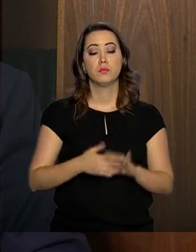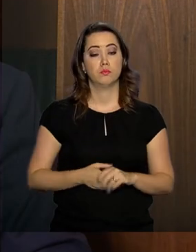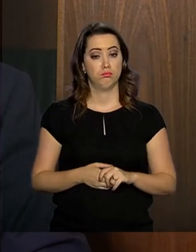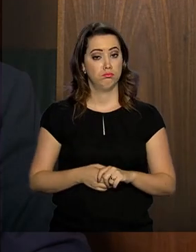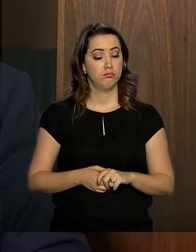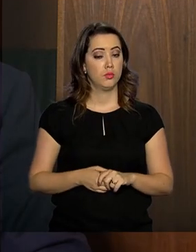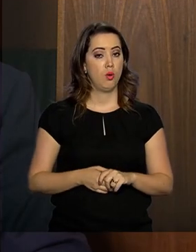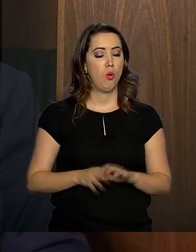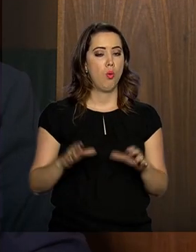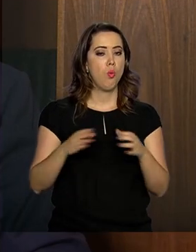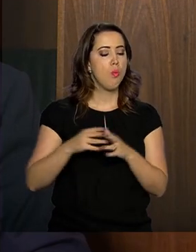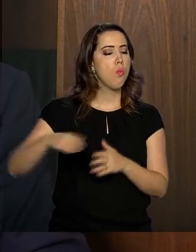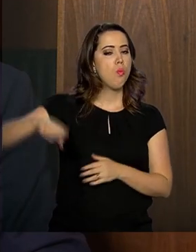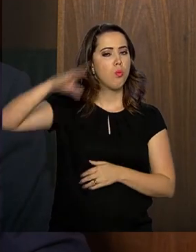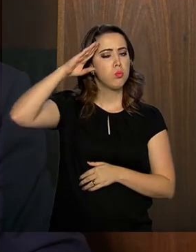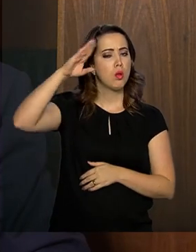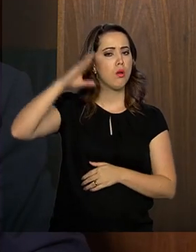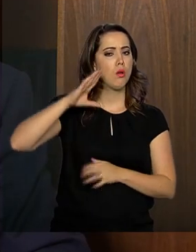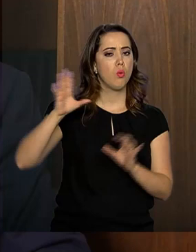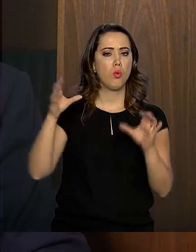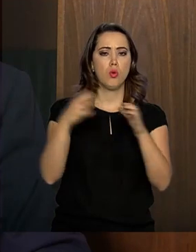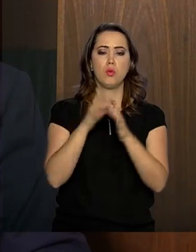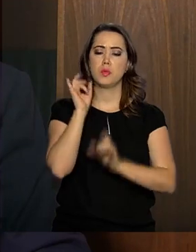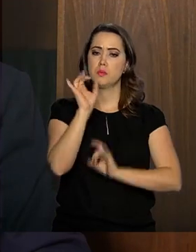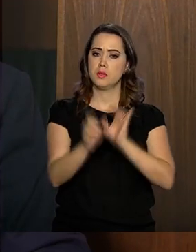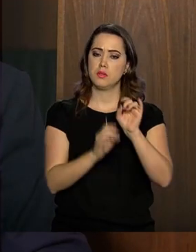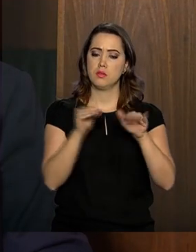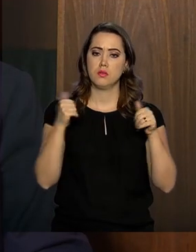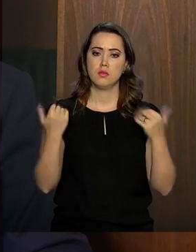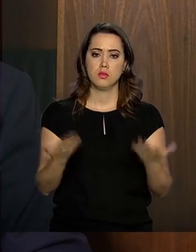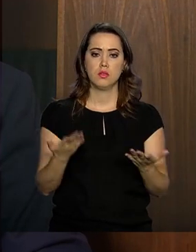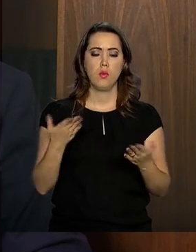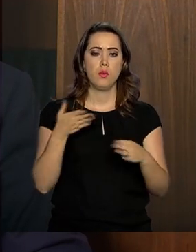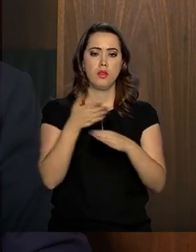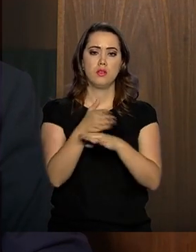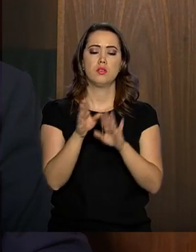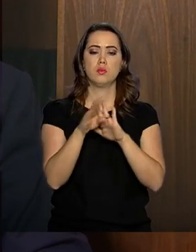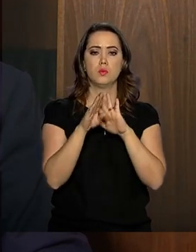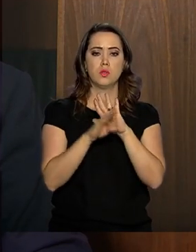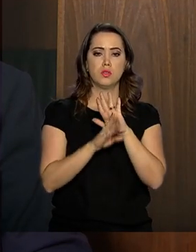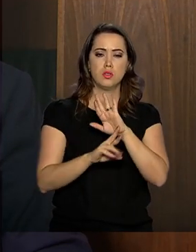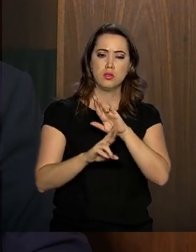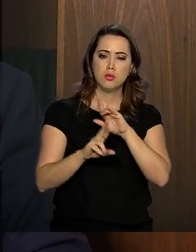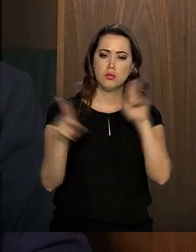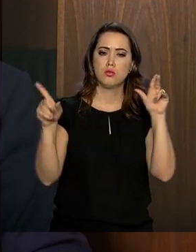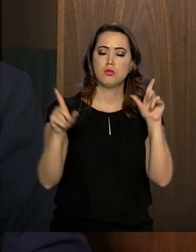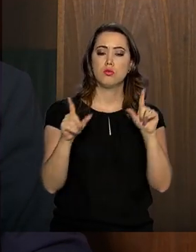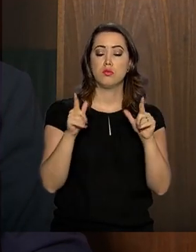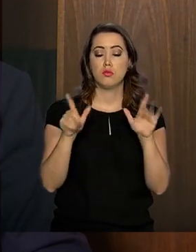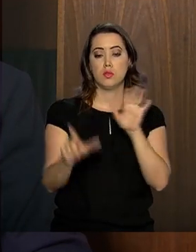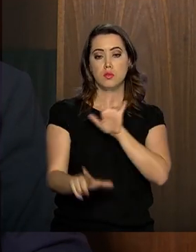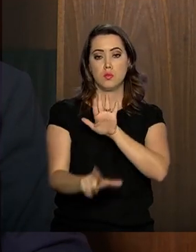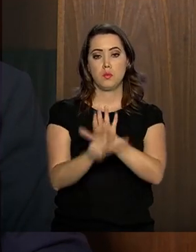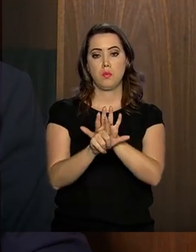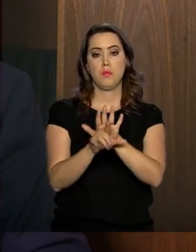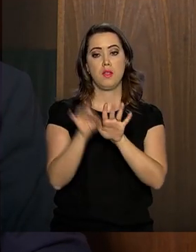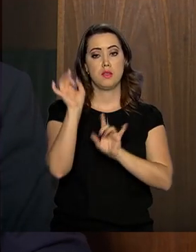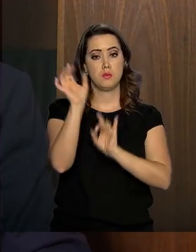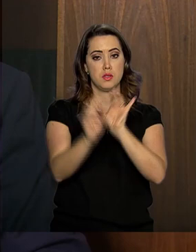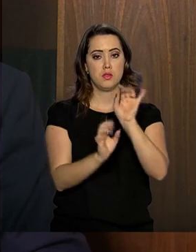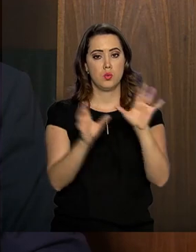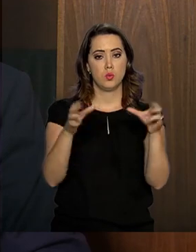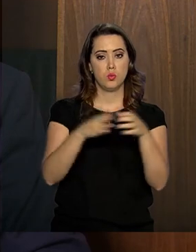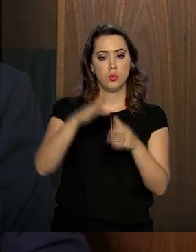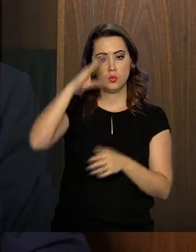militares têm um regime diferenciado, é regime especial. Por isso que eles vão entrar num projeto de lei separado. Então, as especificidades da carreira dos